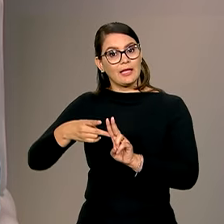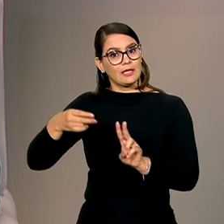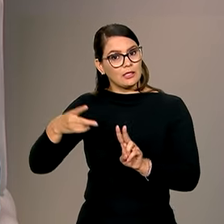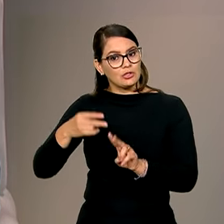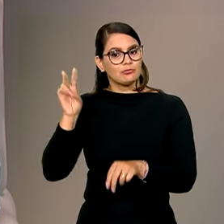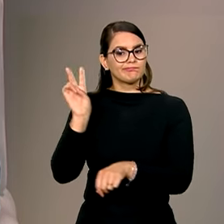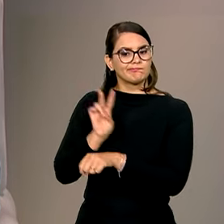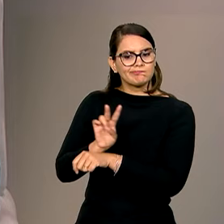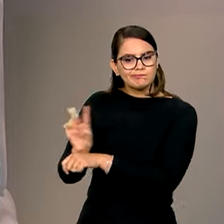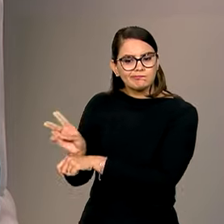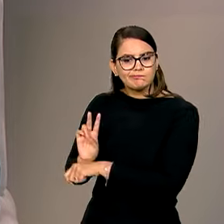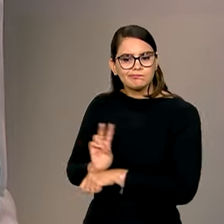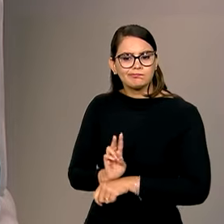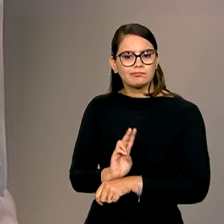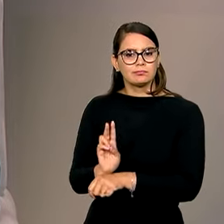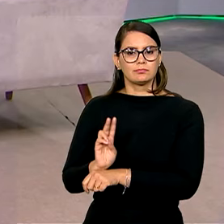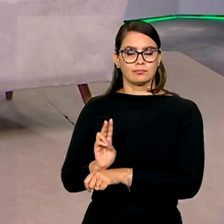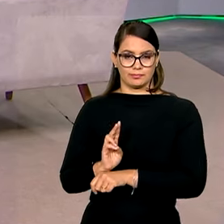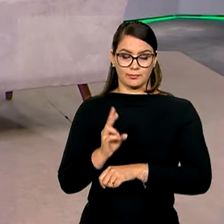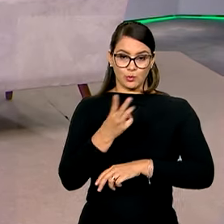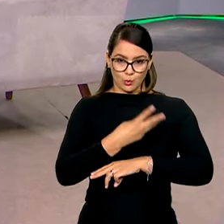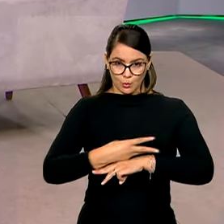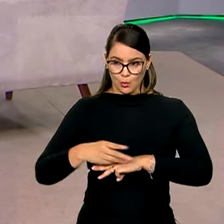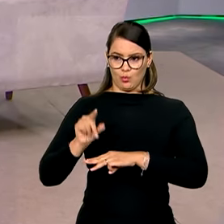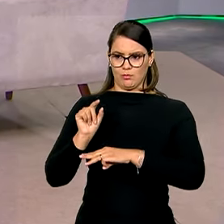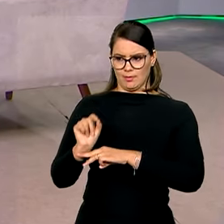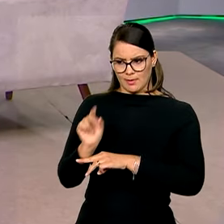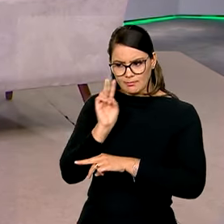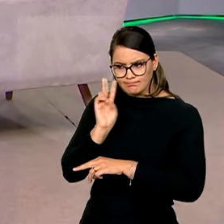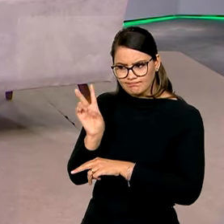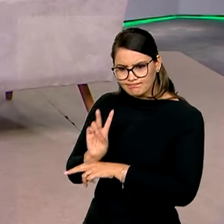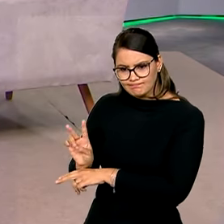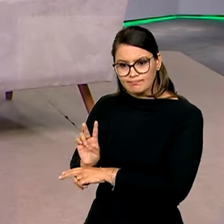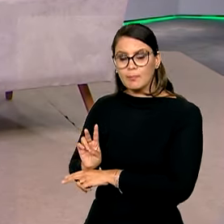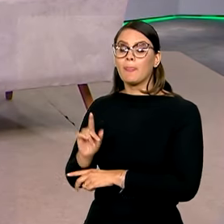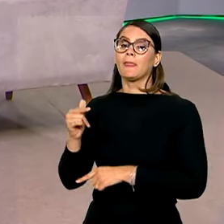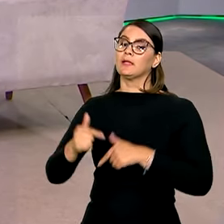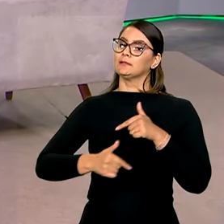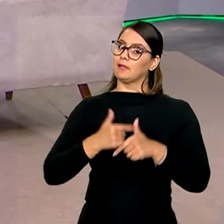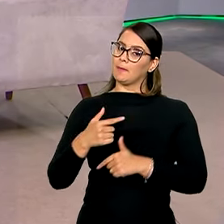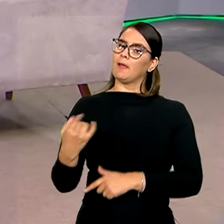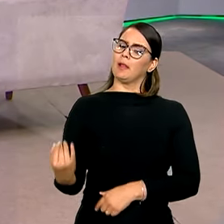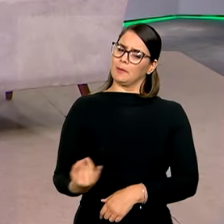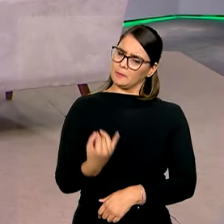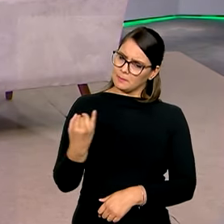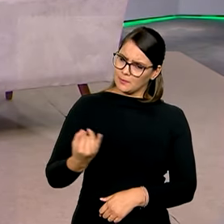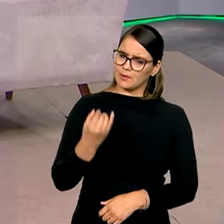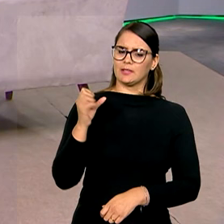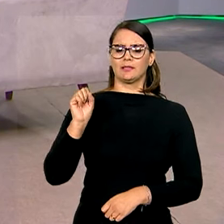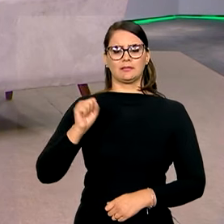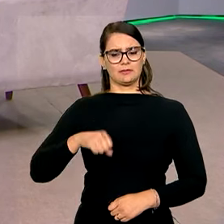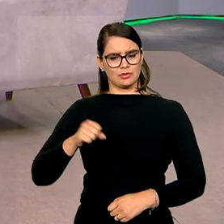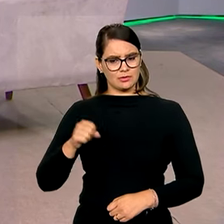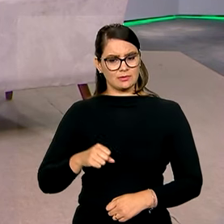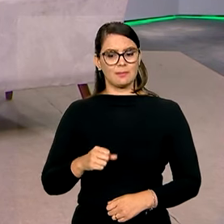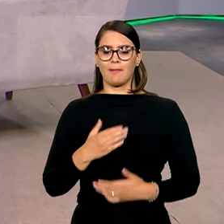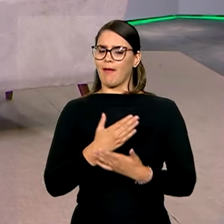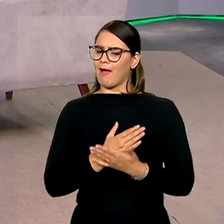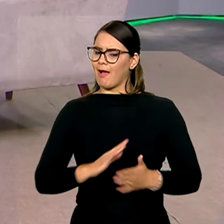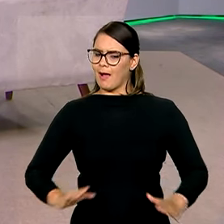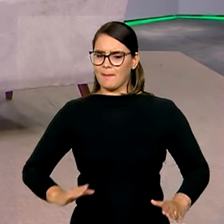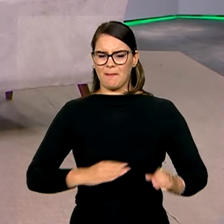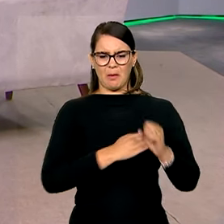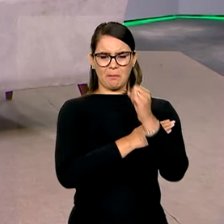fiscalizadas pela equipe do IBAMA. E é um trabalho muito importante. É um trabalho para acabar com o